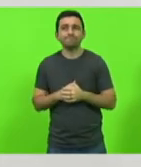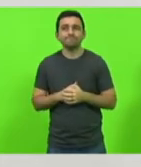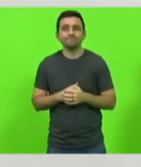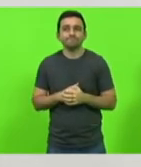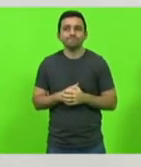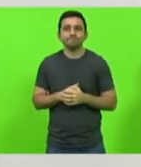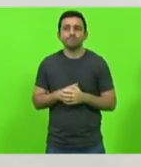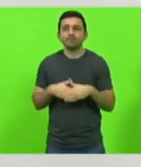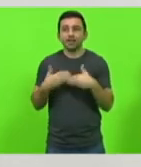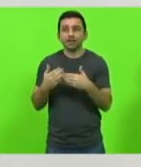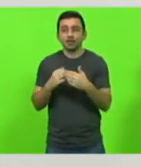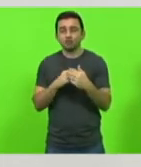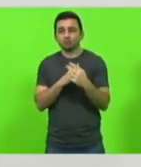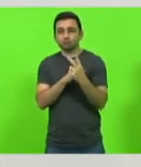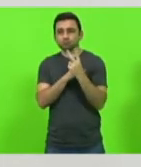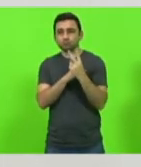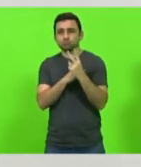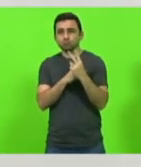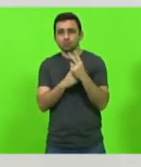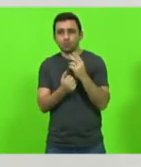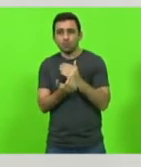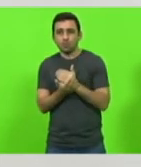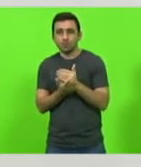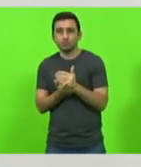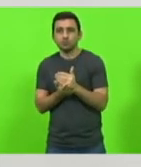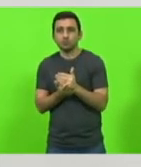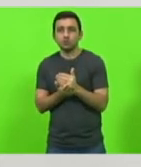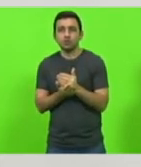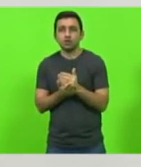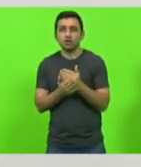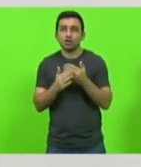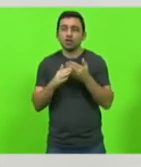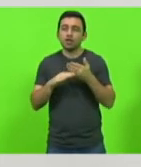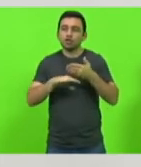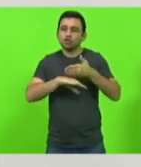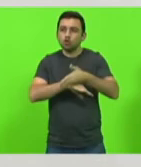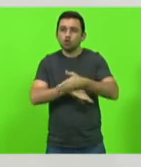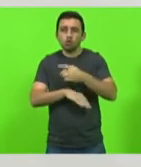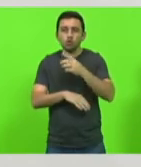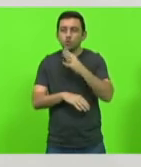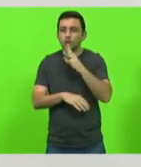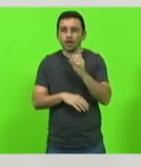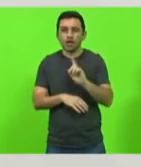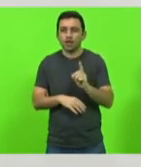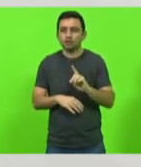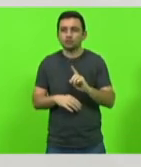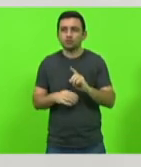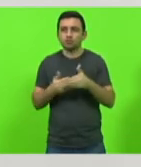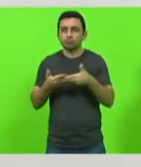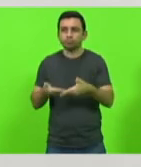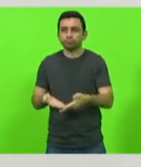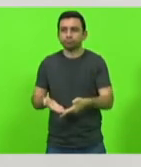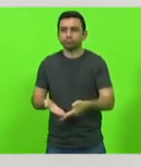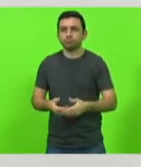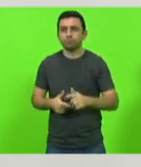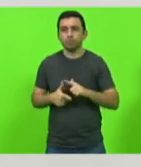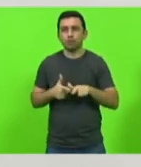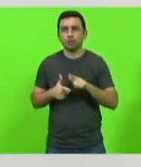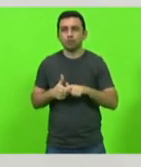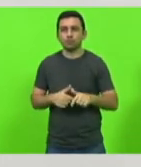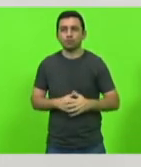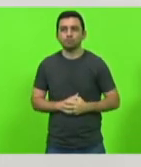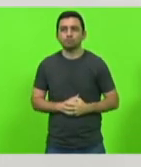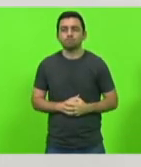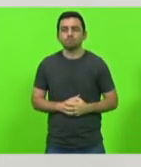se proteger ali na entrada da boca da barra entrou ali e não conhece vai naufragar o segundo vídeo por gentileza de hoje à tarde